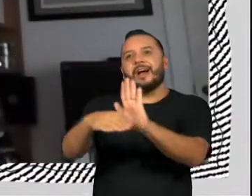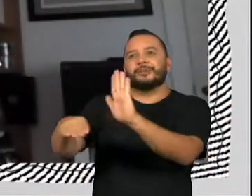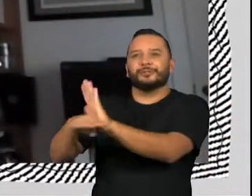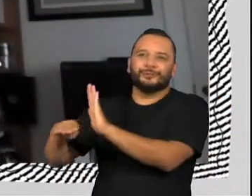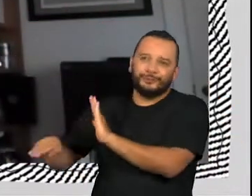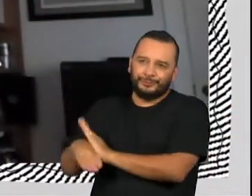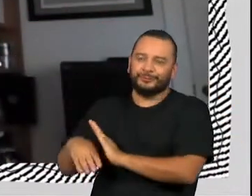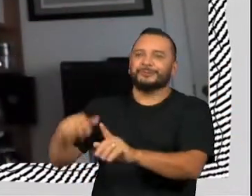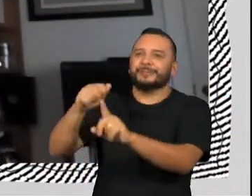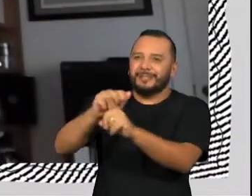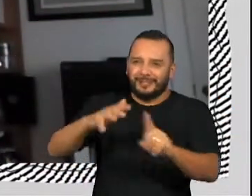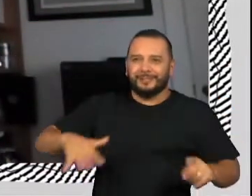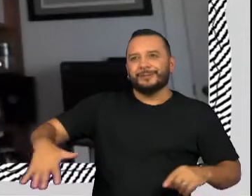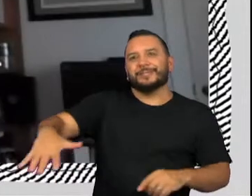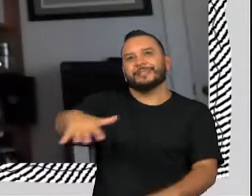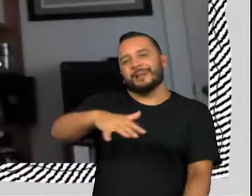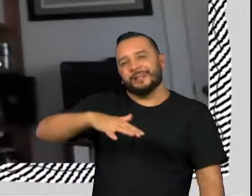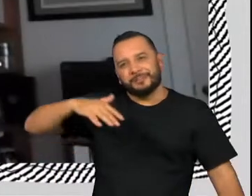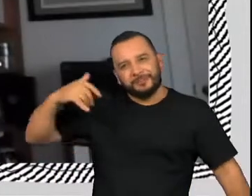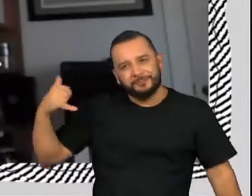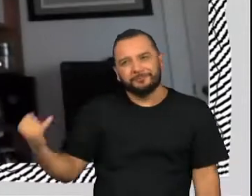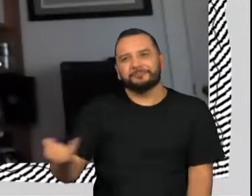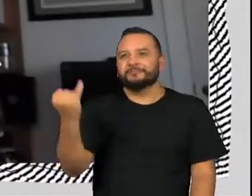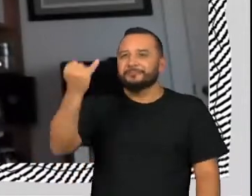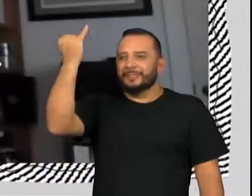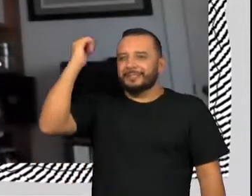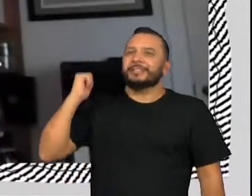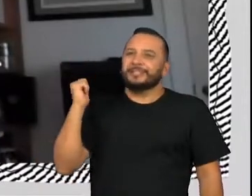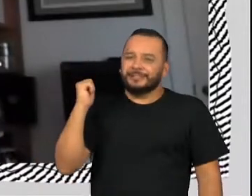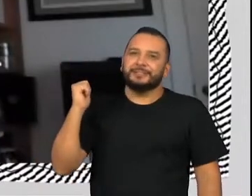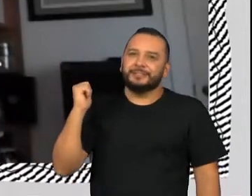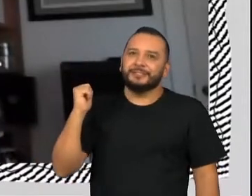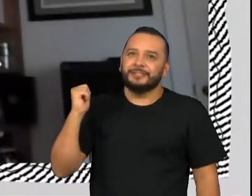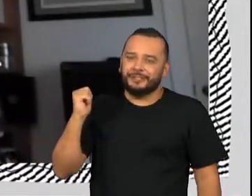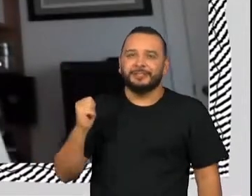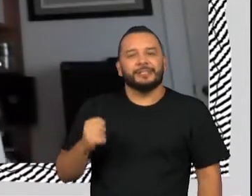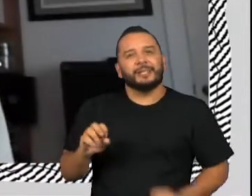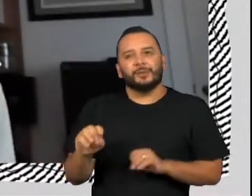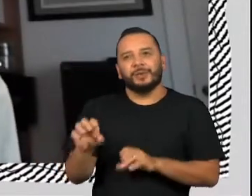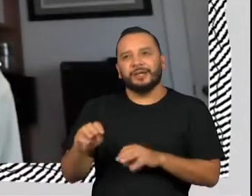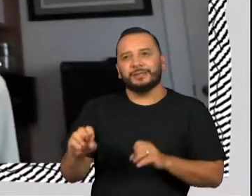coisa tão importante quanto você melhorar a educação de uma criança.